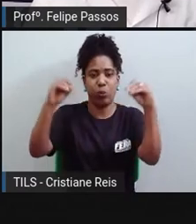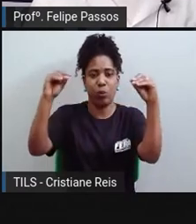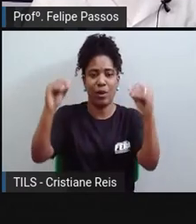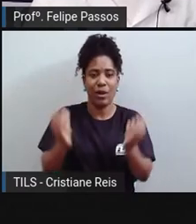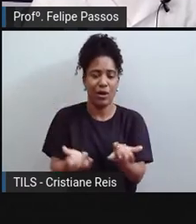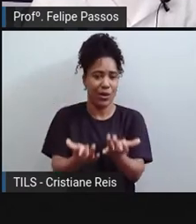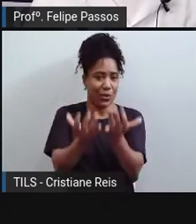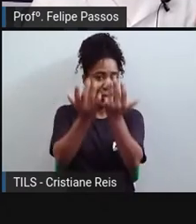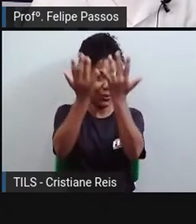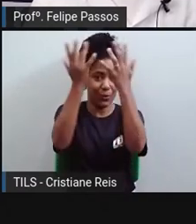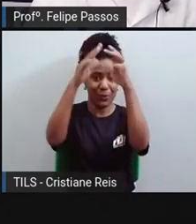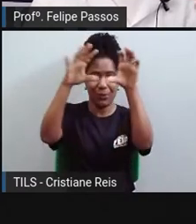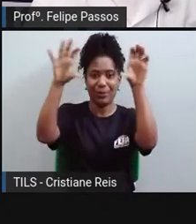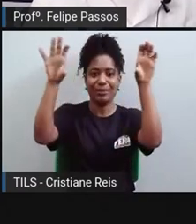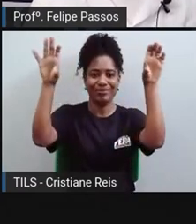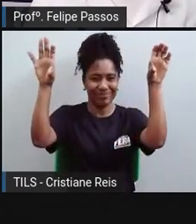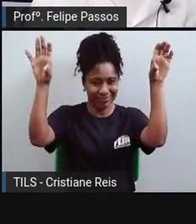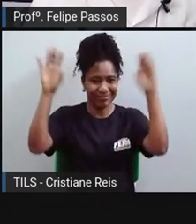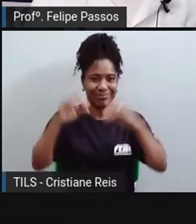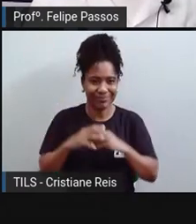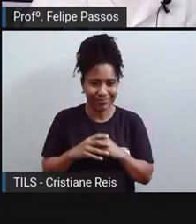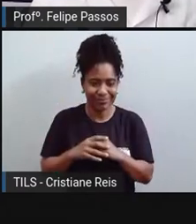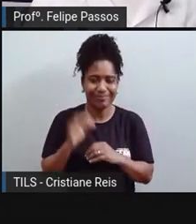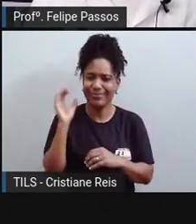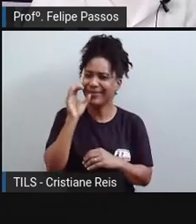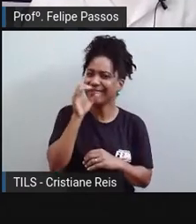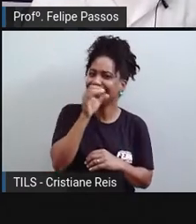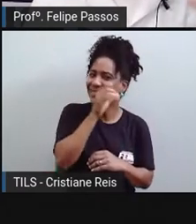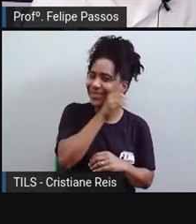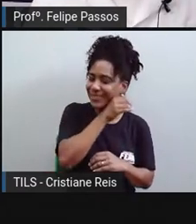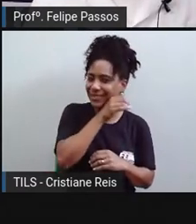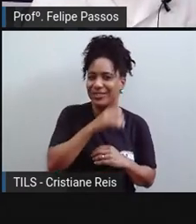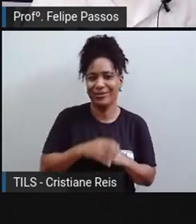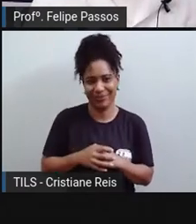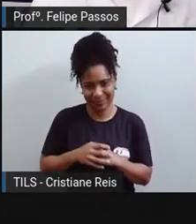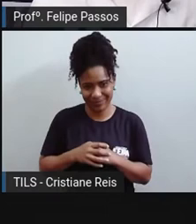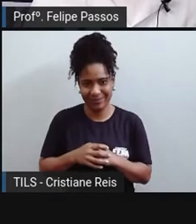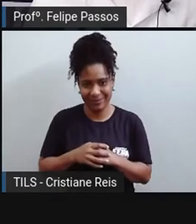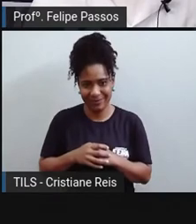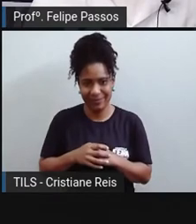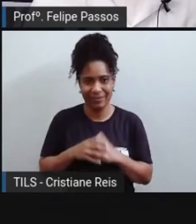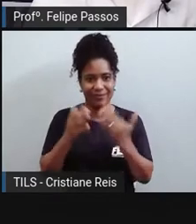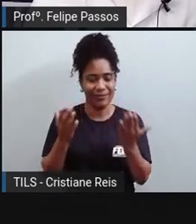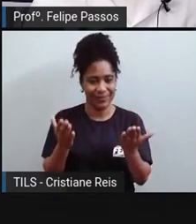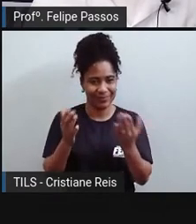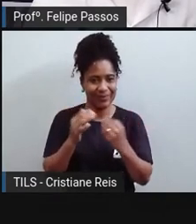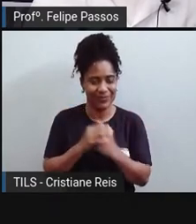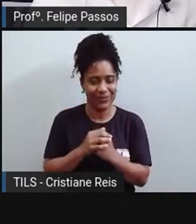esse efeito de aquecimento do planeta que a gente ouve falar aí dia após dia.